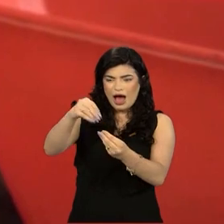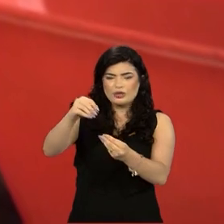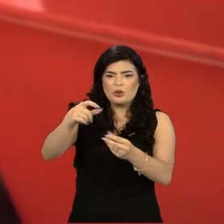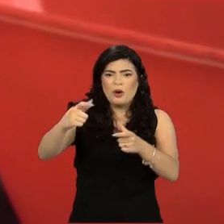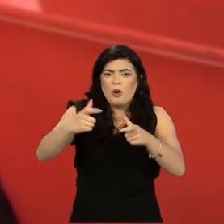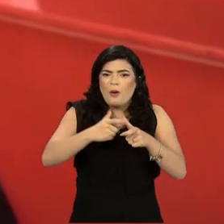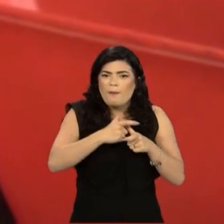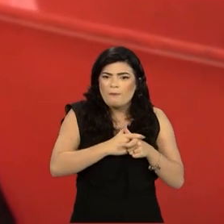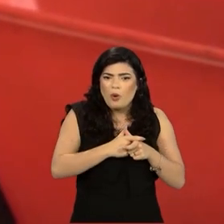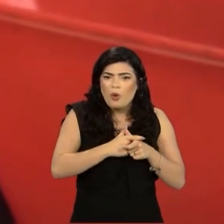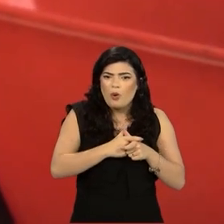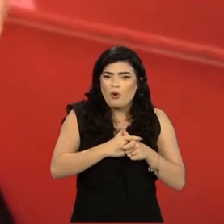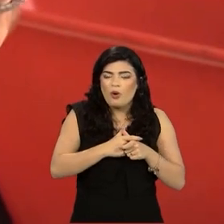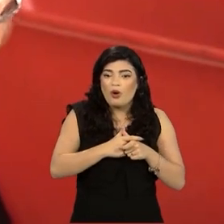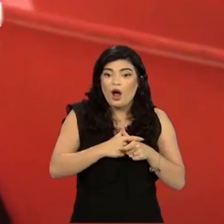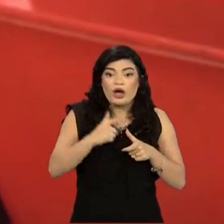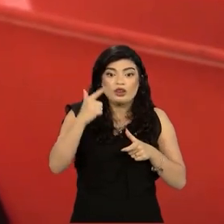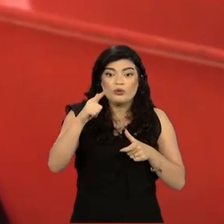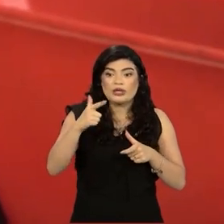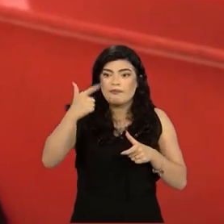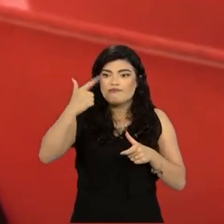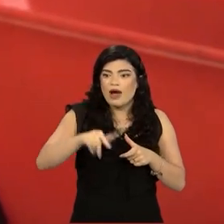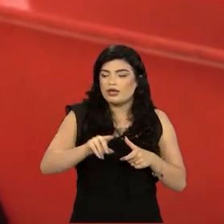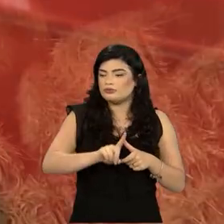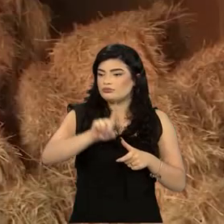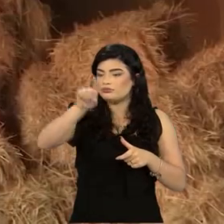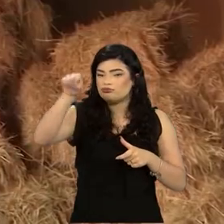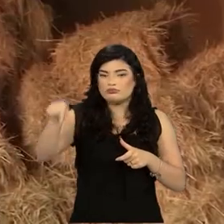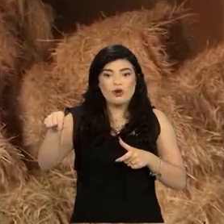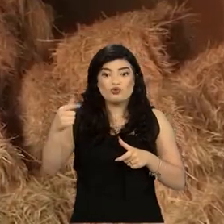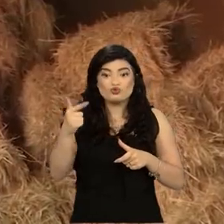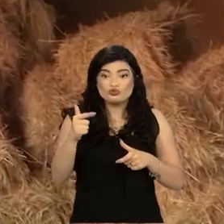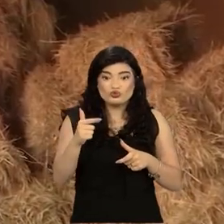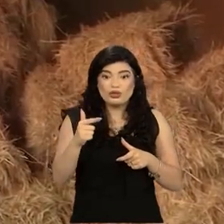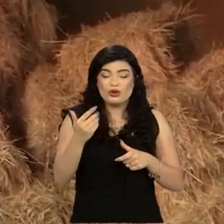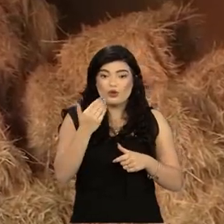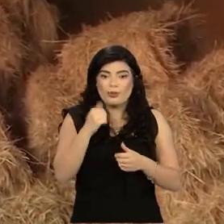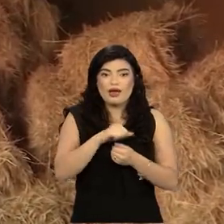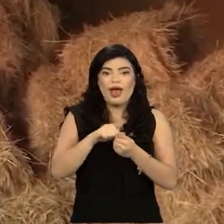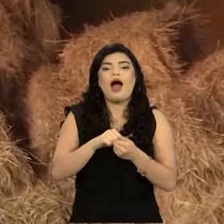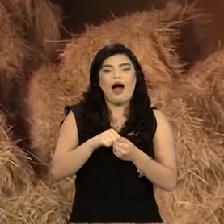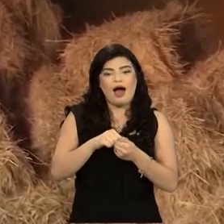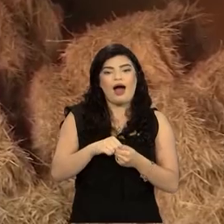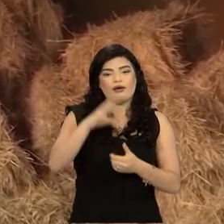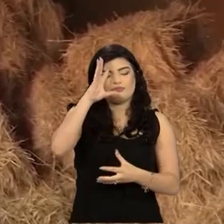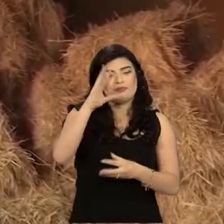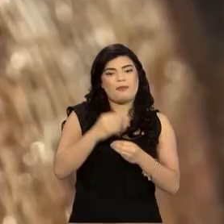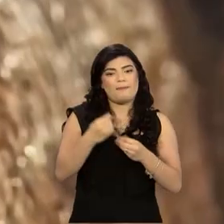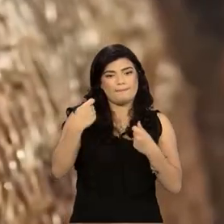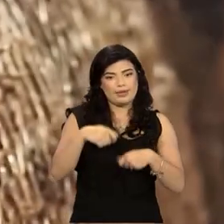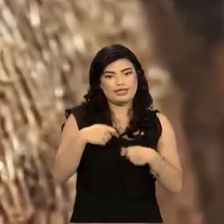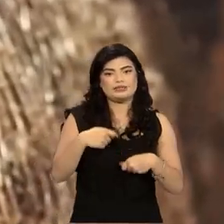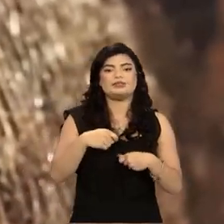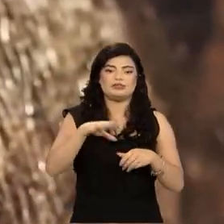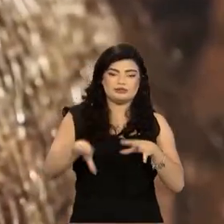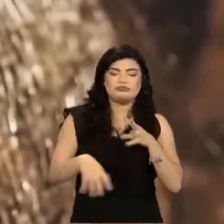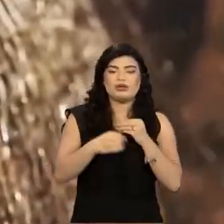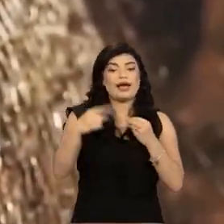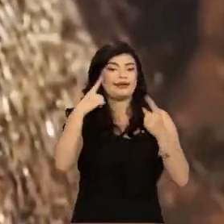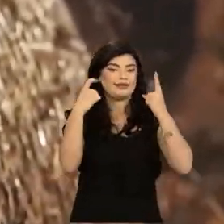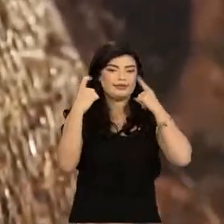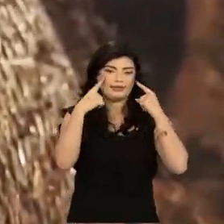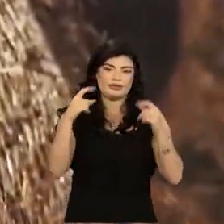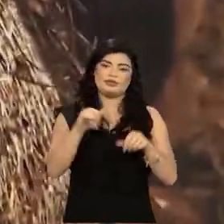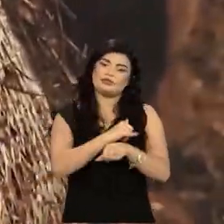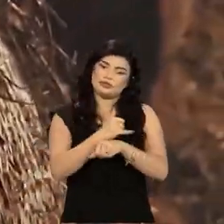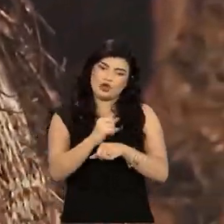pasto para mover esses animais, para fazer a rotação, isso é um sinal que necessita suplementação. Então, nesse momento, nós